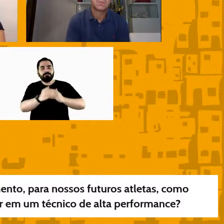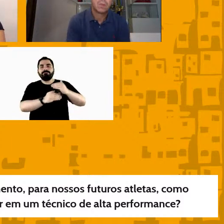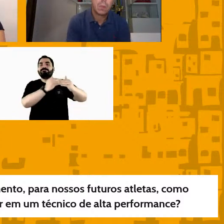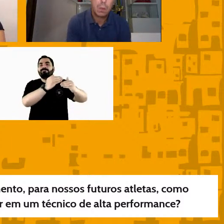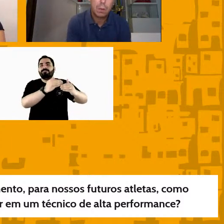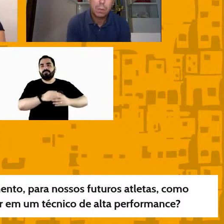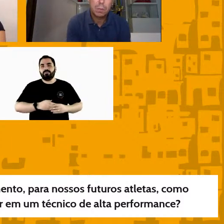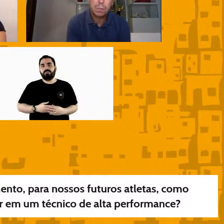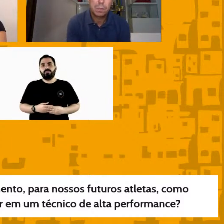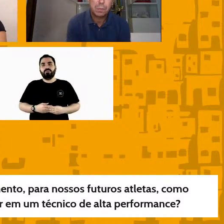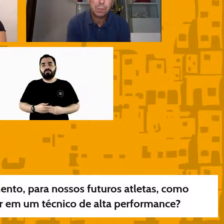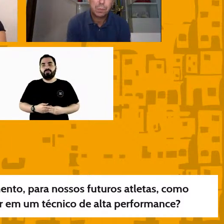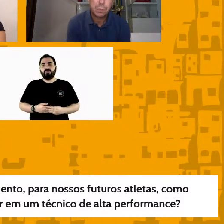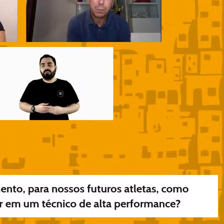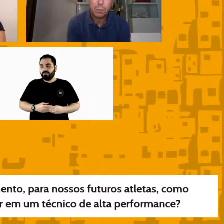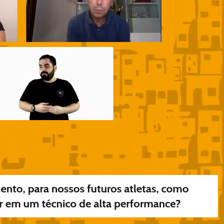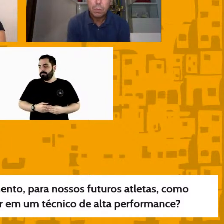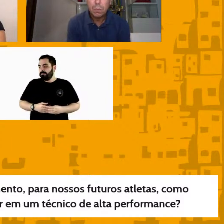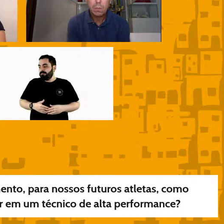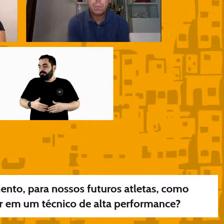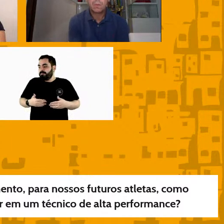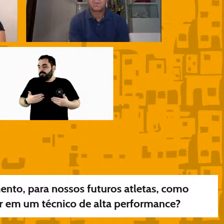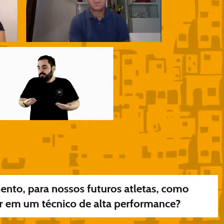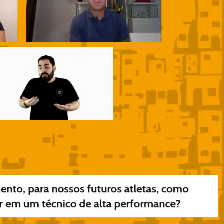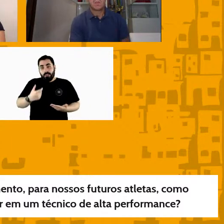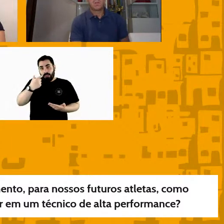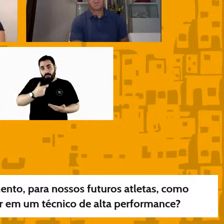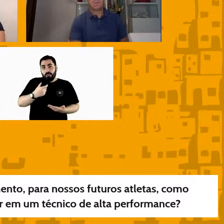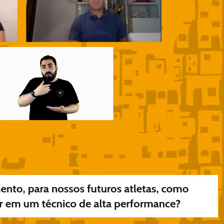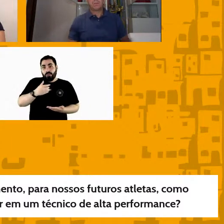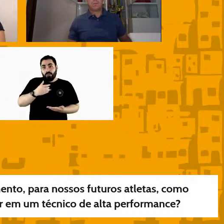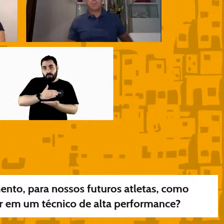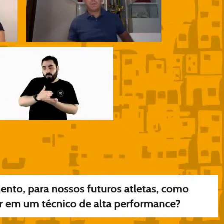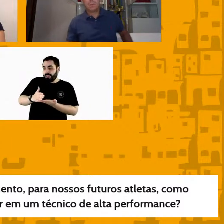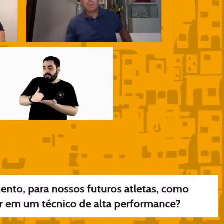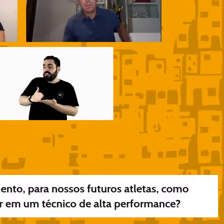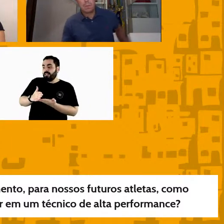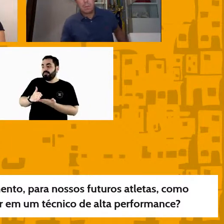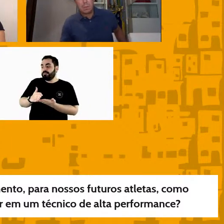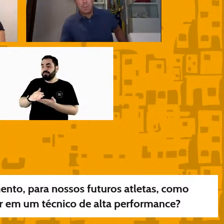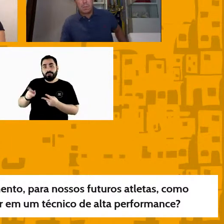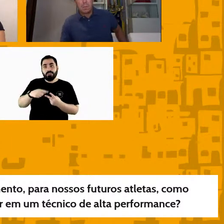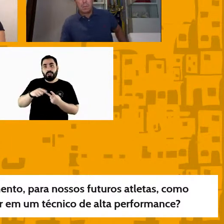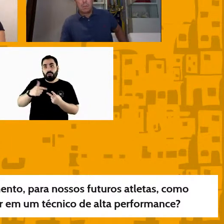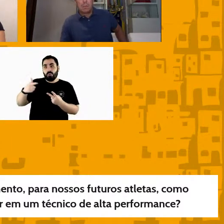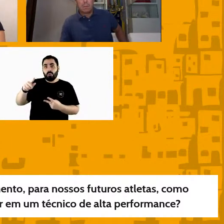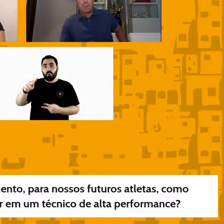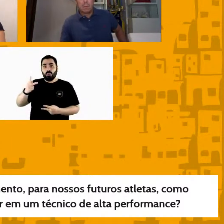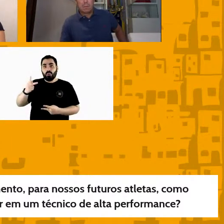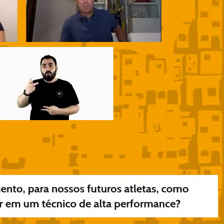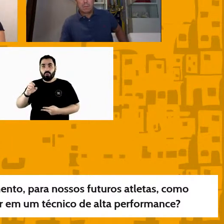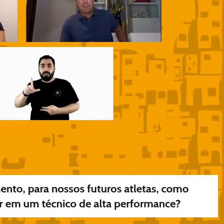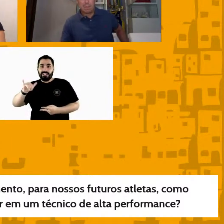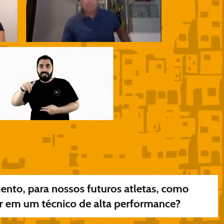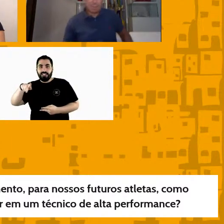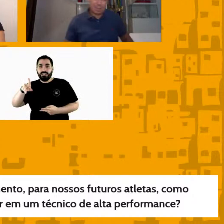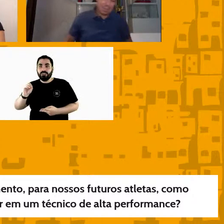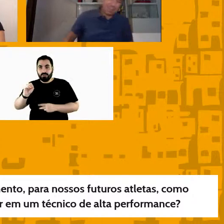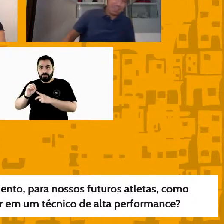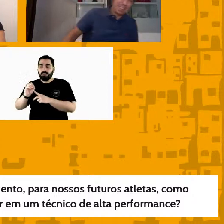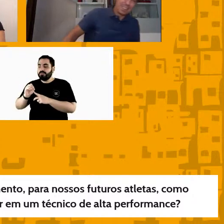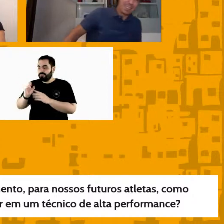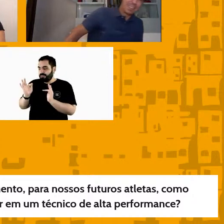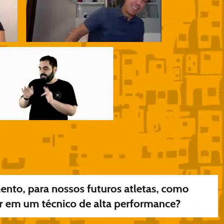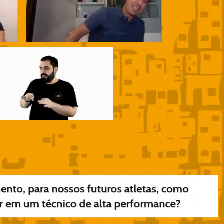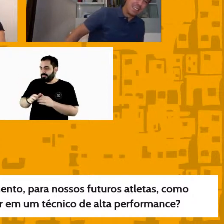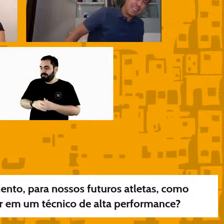Paulo eu vou começar para o Hélio finalizar aí que é o o chefe vai o chefe fecha sempre a